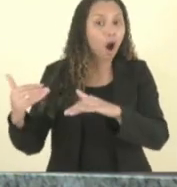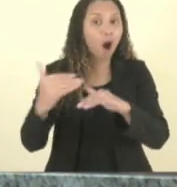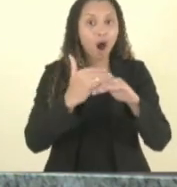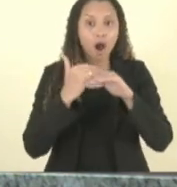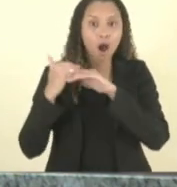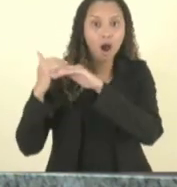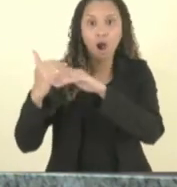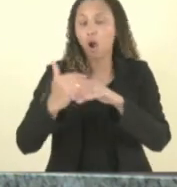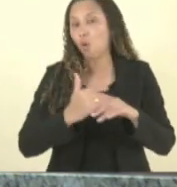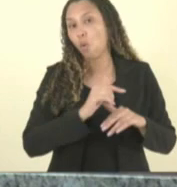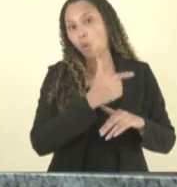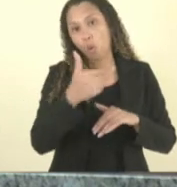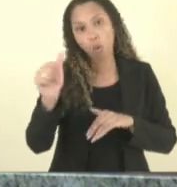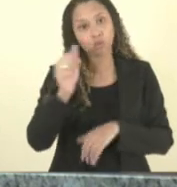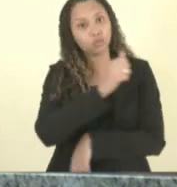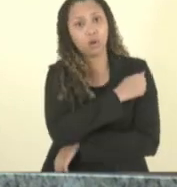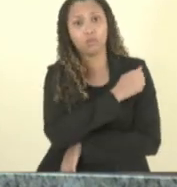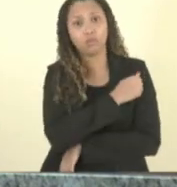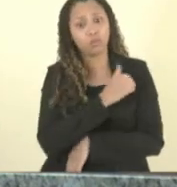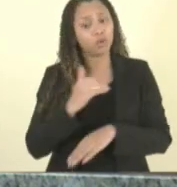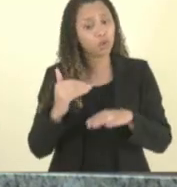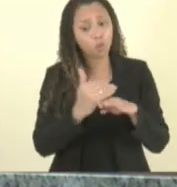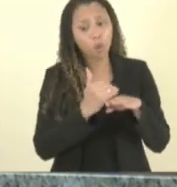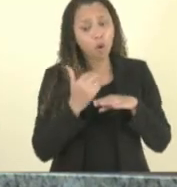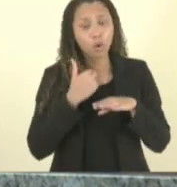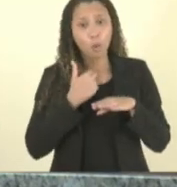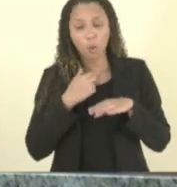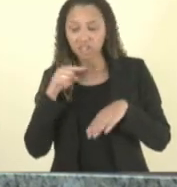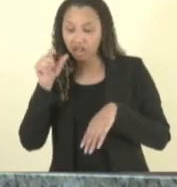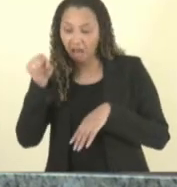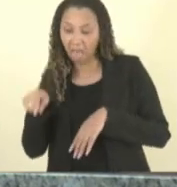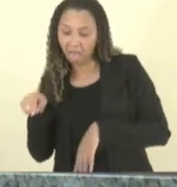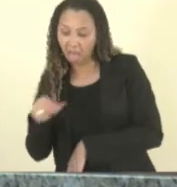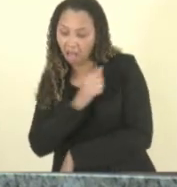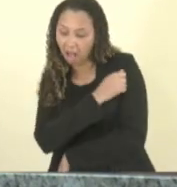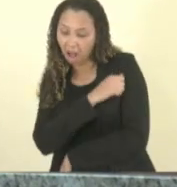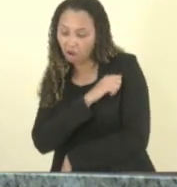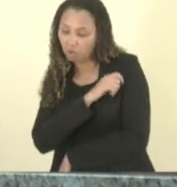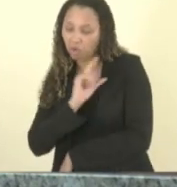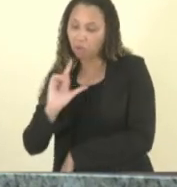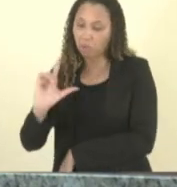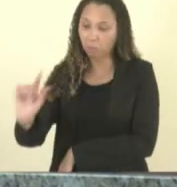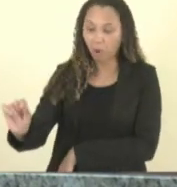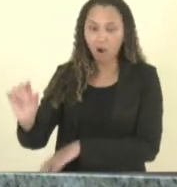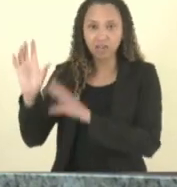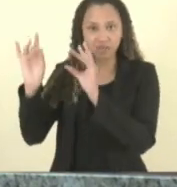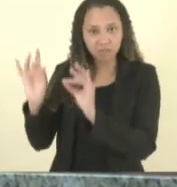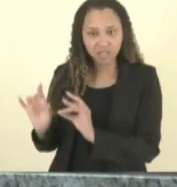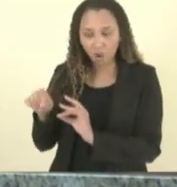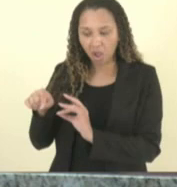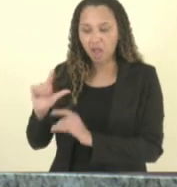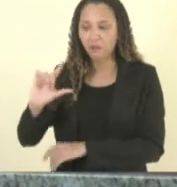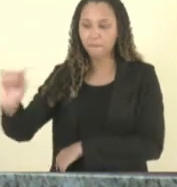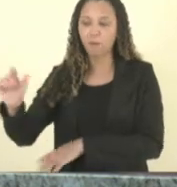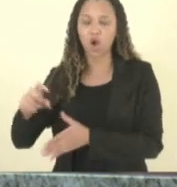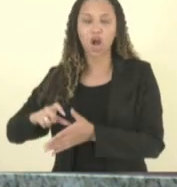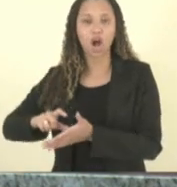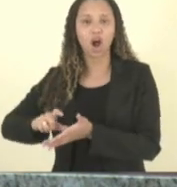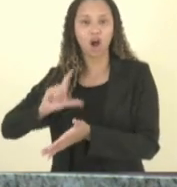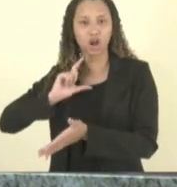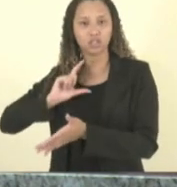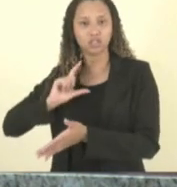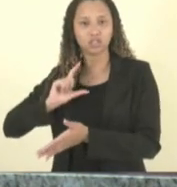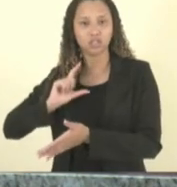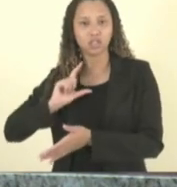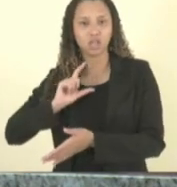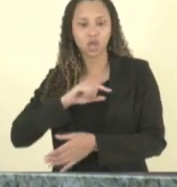então não há distinção de aluno especial vai embora mais cedo aluno especial chama a